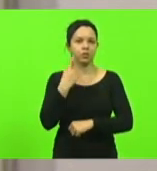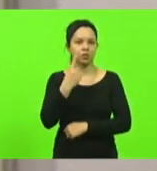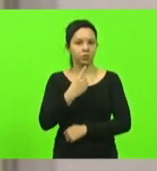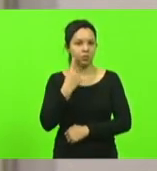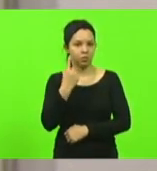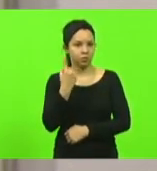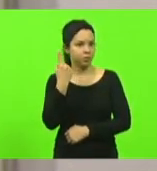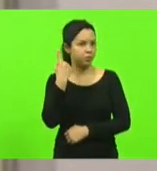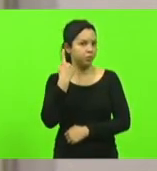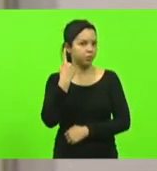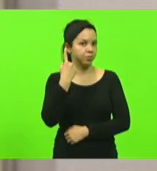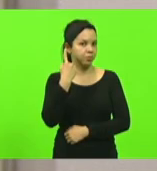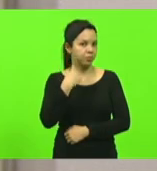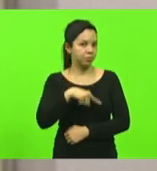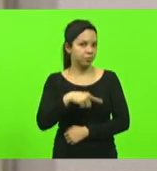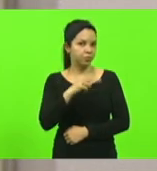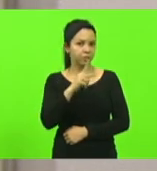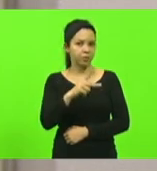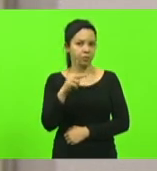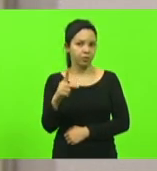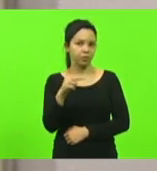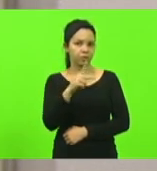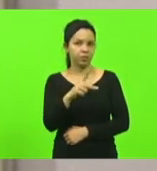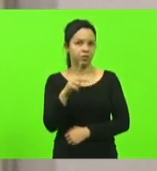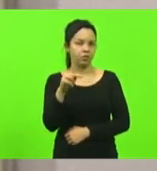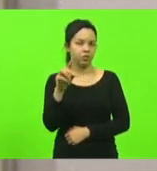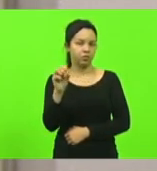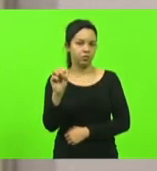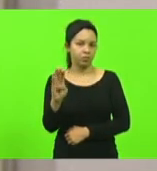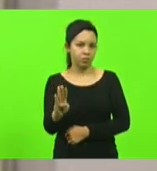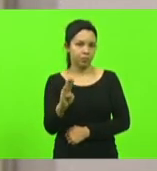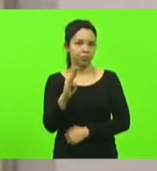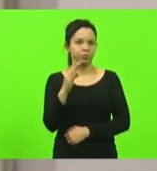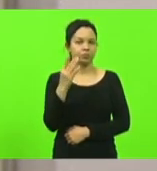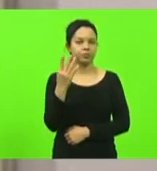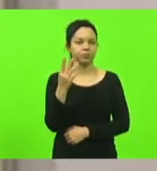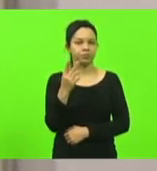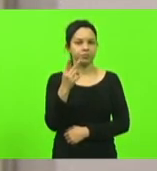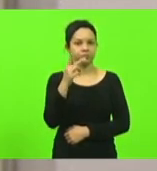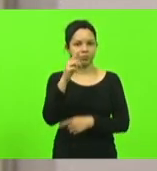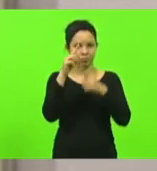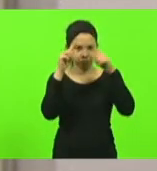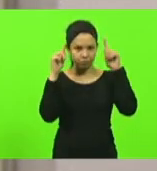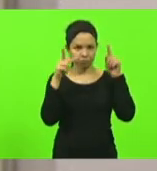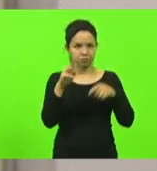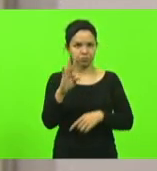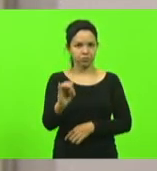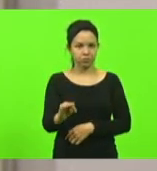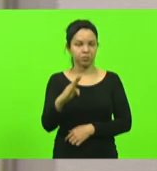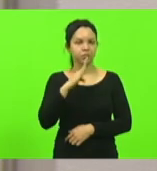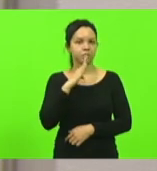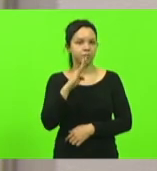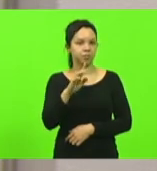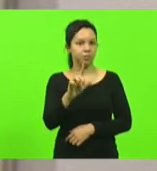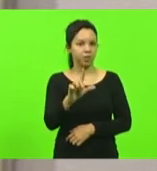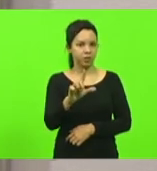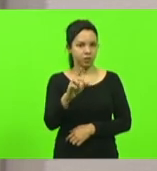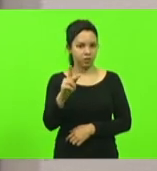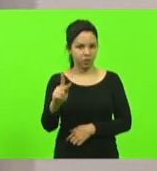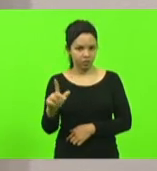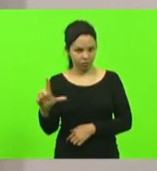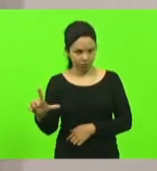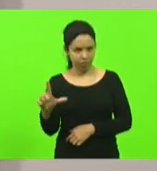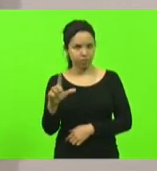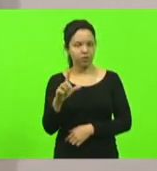Silvio Drevec, Bloco, PP-PSB, Neodi Sareta, PT, Nilson Berlanda, PL e a Sra. Deputada Ana